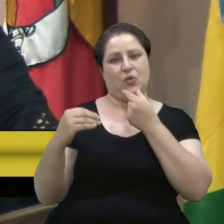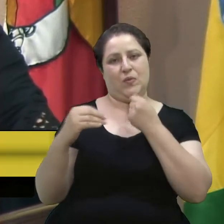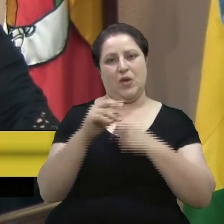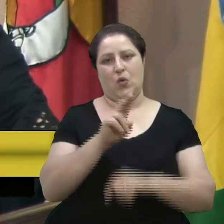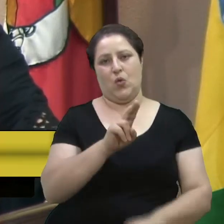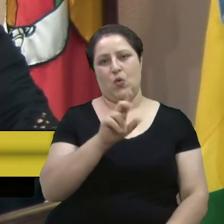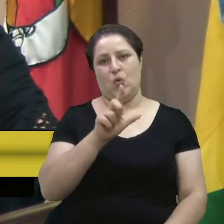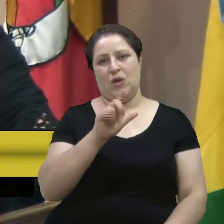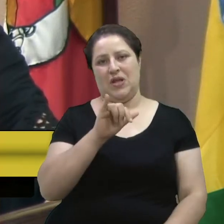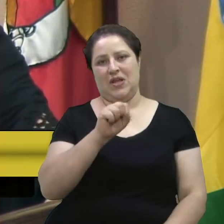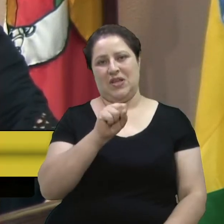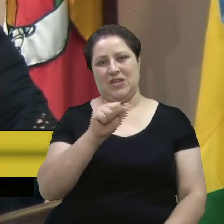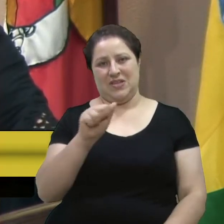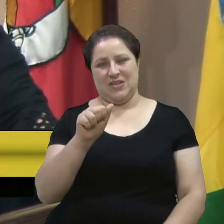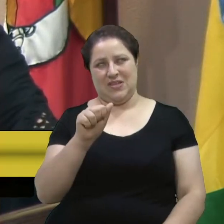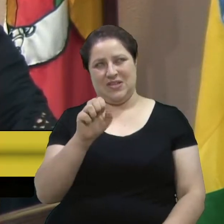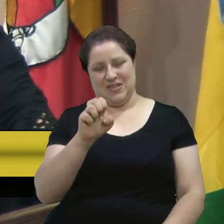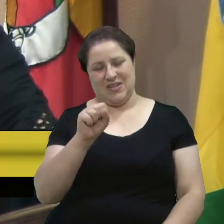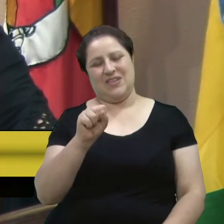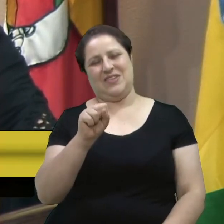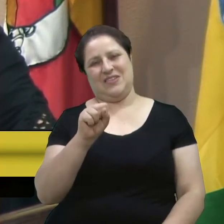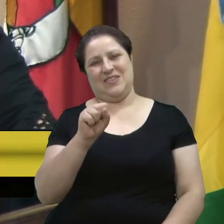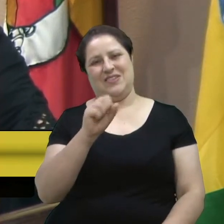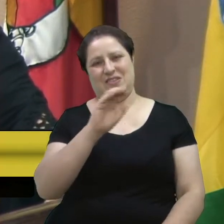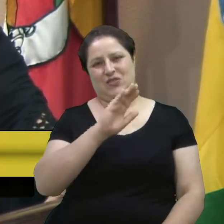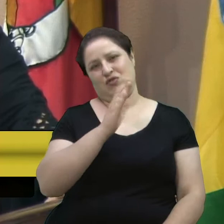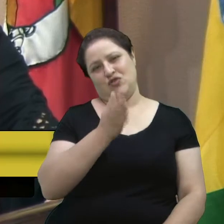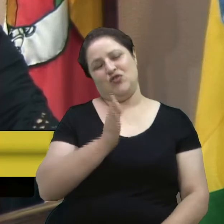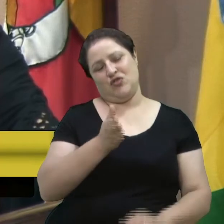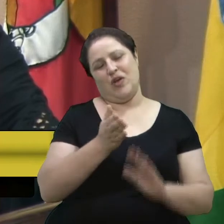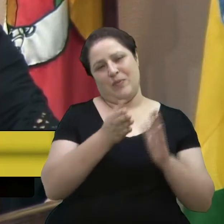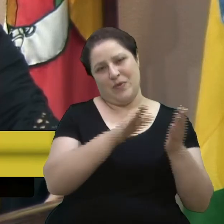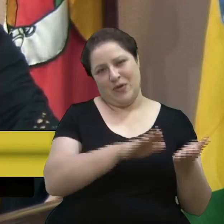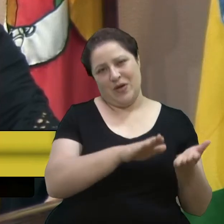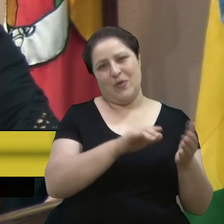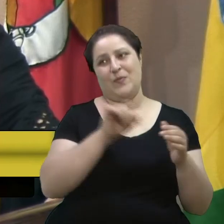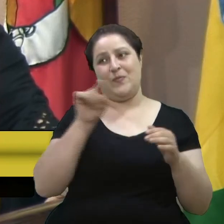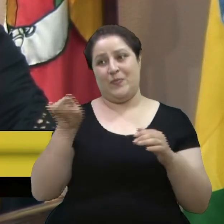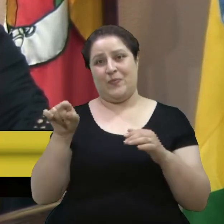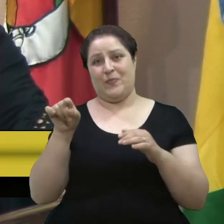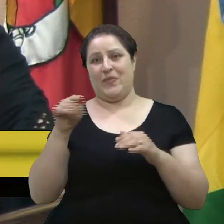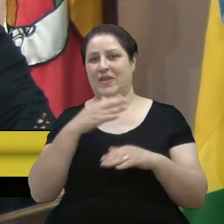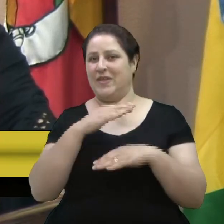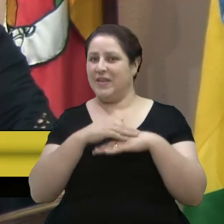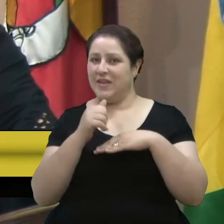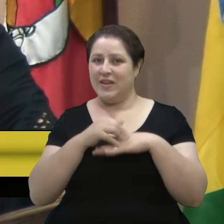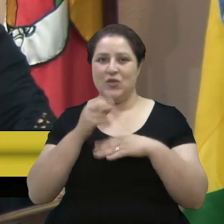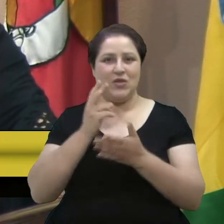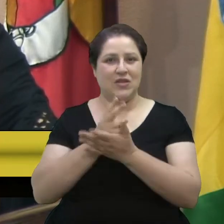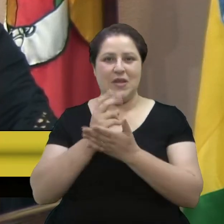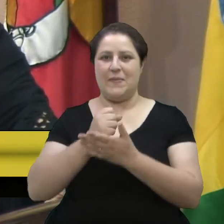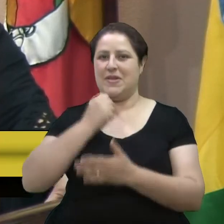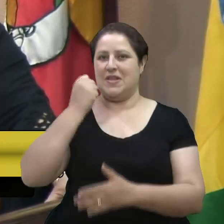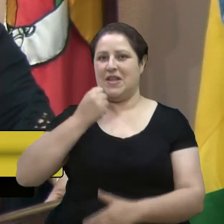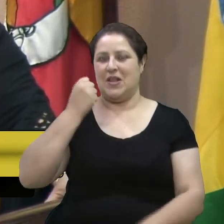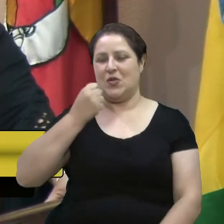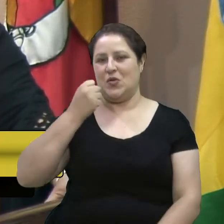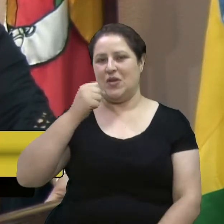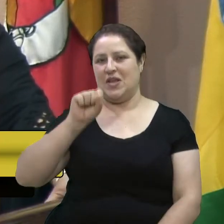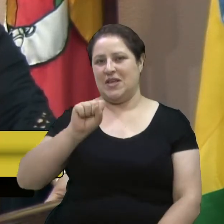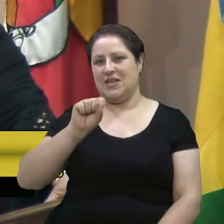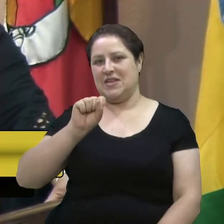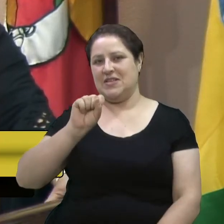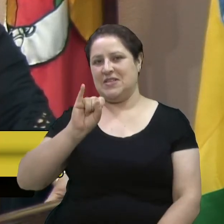mas o nosso querido e sempre senador Pedro Simão me fez